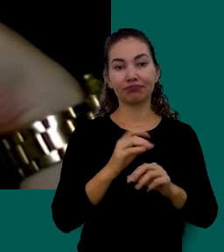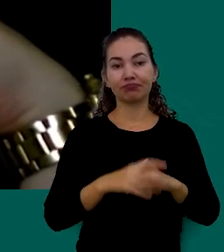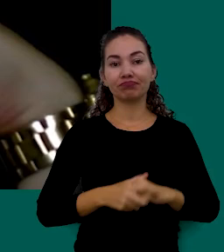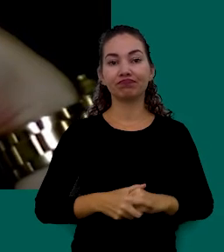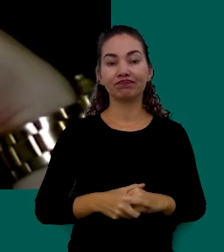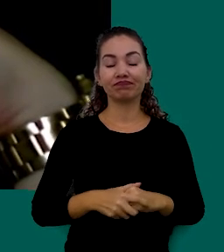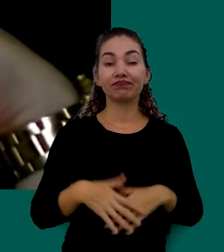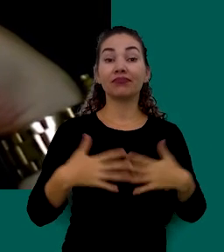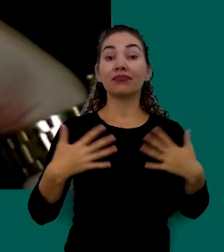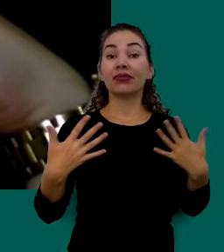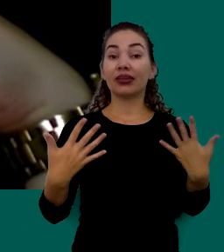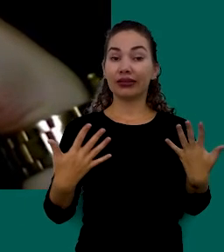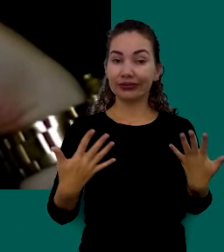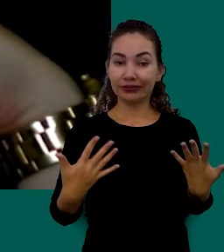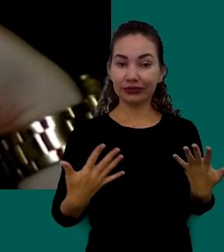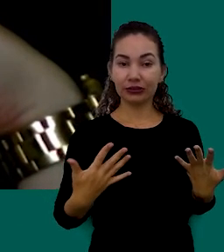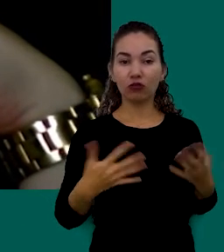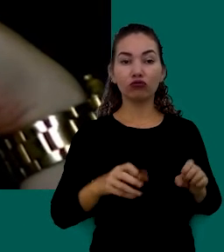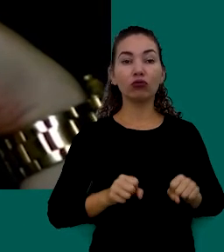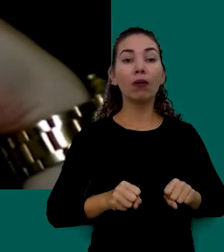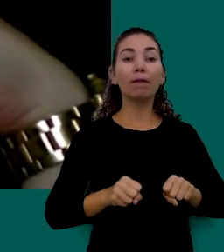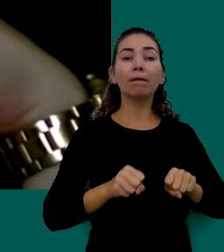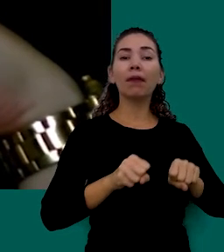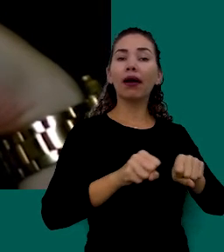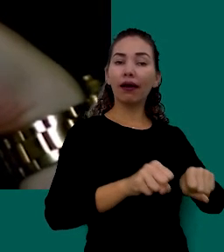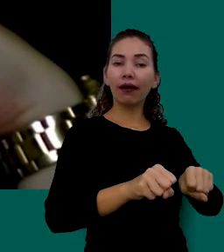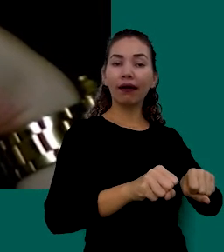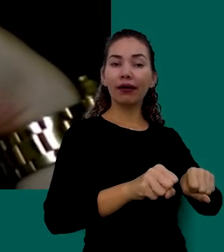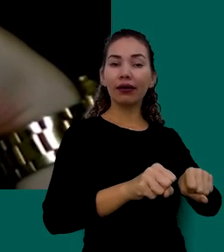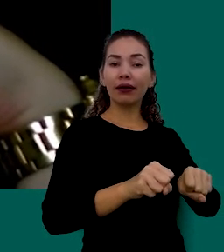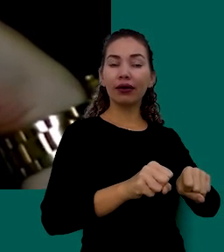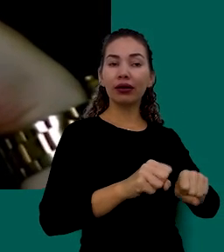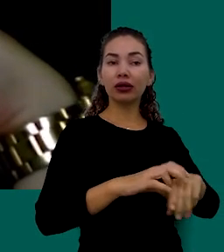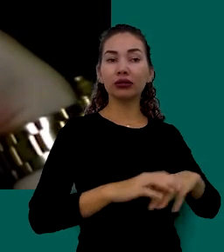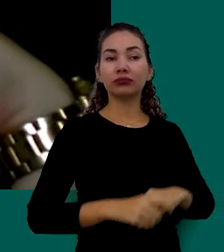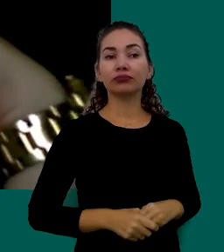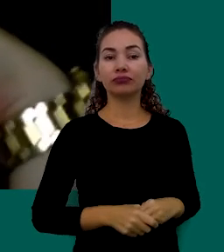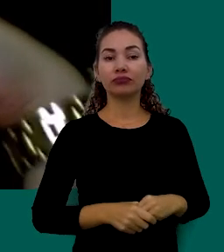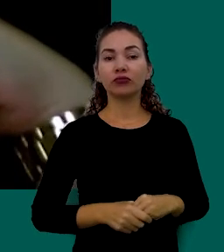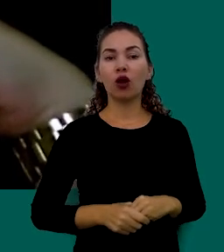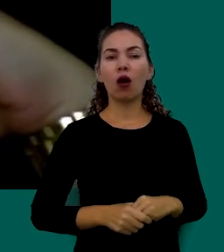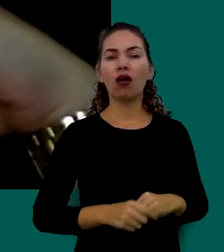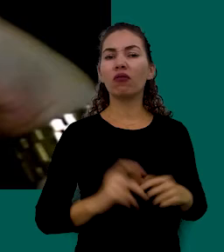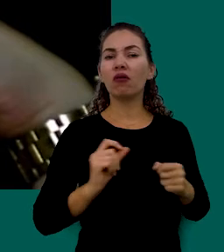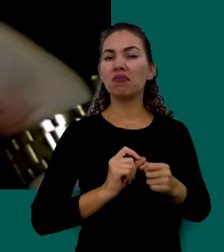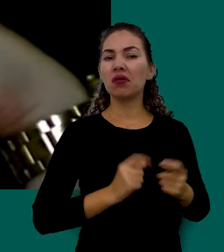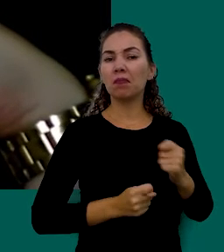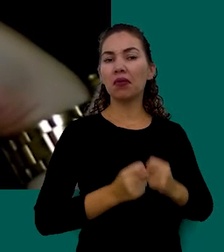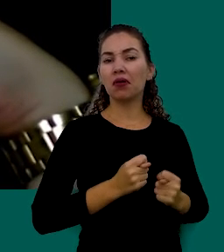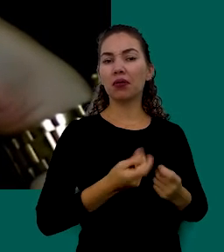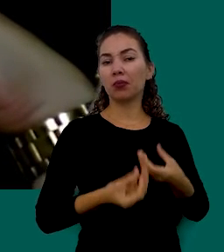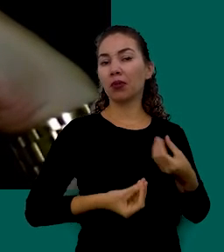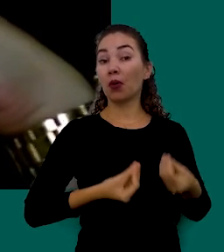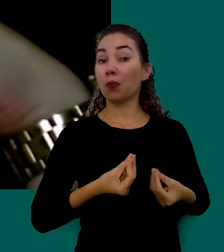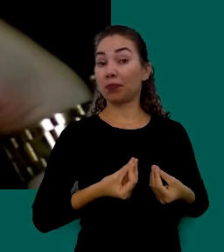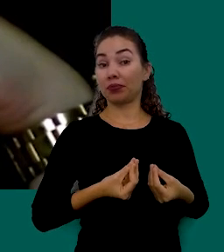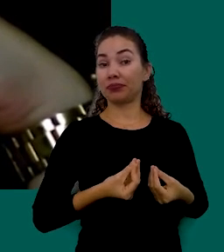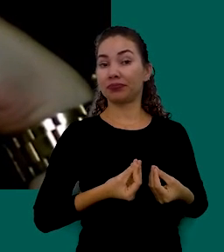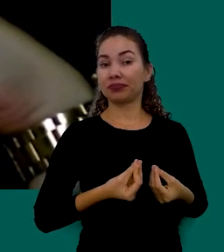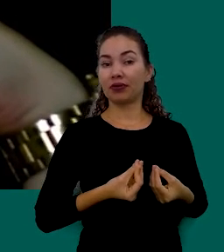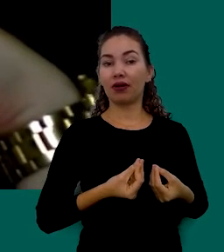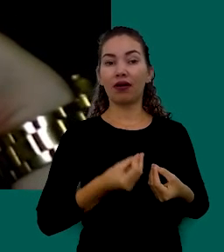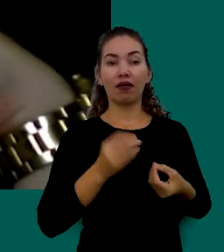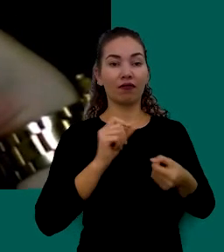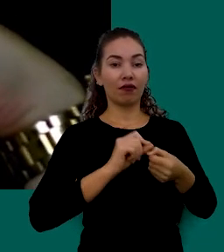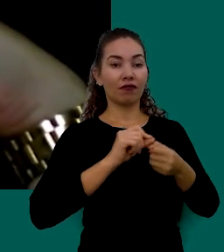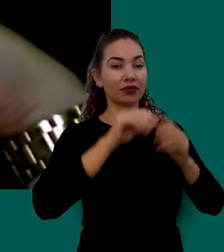Então No Supermercado O Que Podemos Fazer Para Economizar Fazer Uma